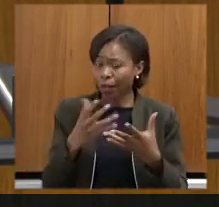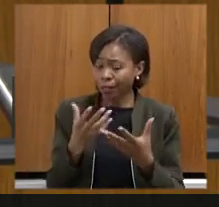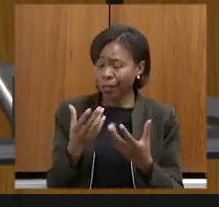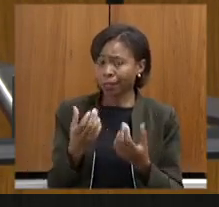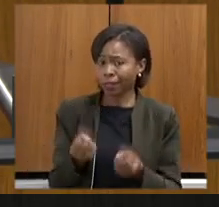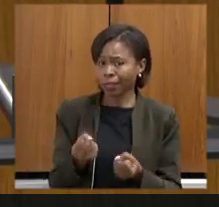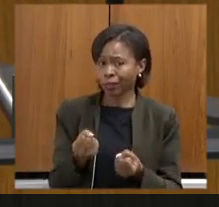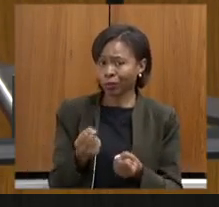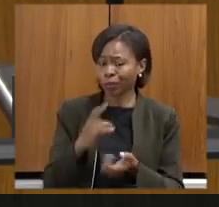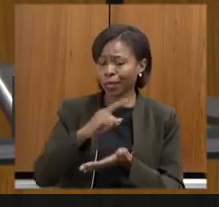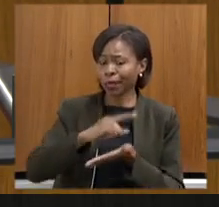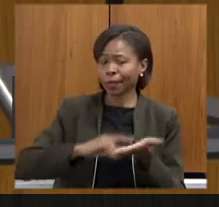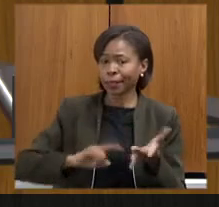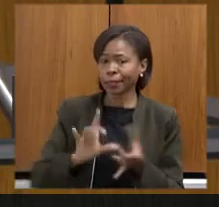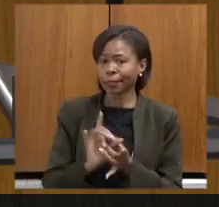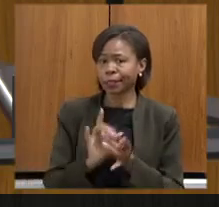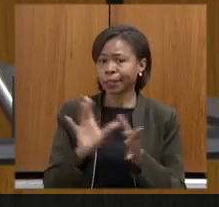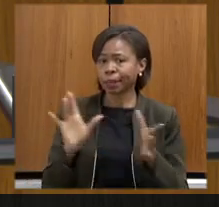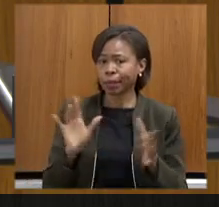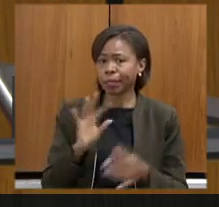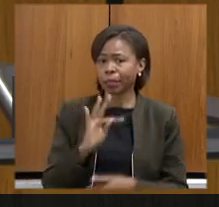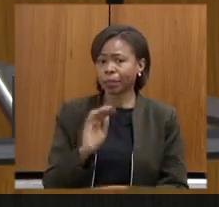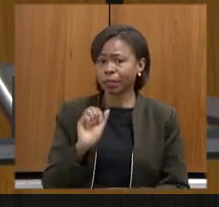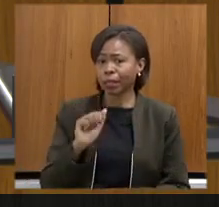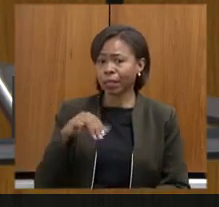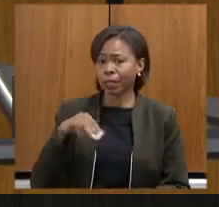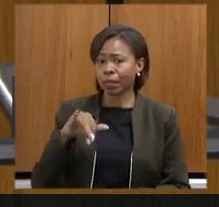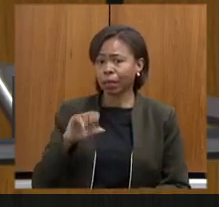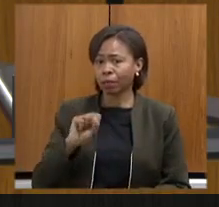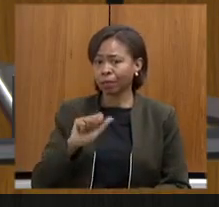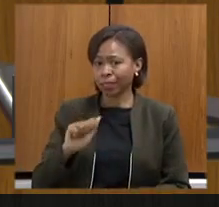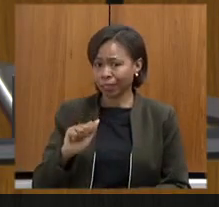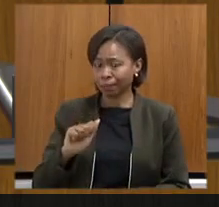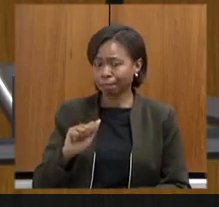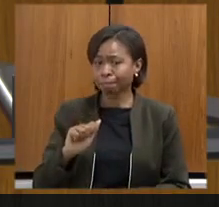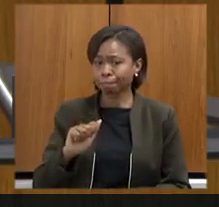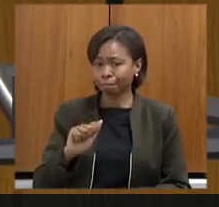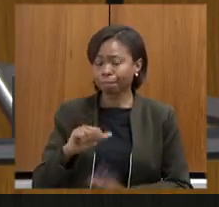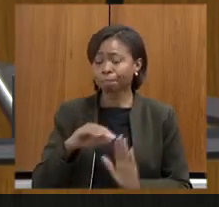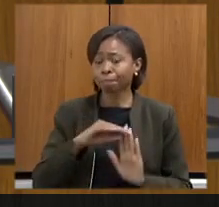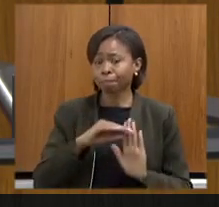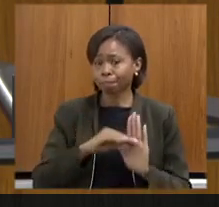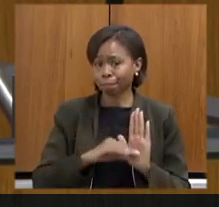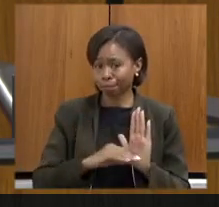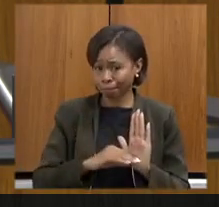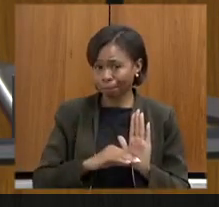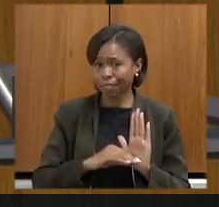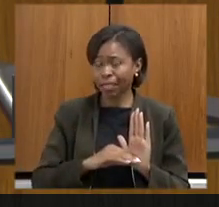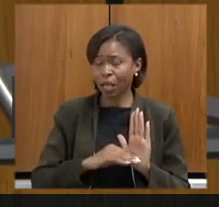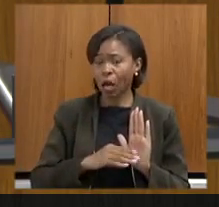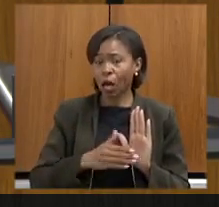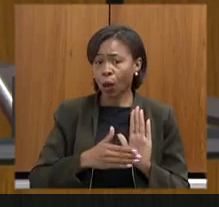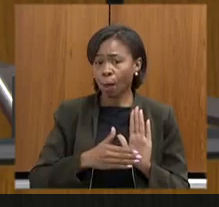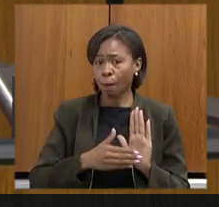projeto na pauta, a pauta é feita por um servidor da SEMAD.